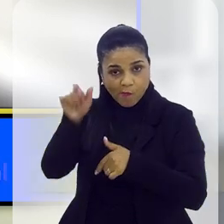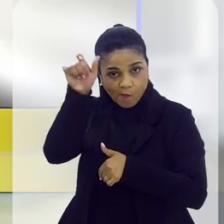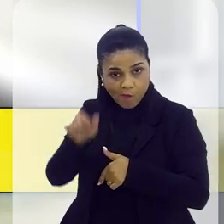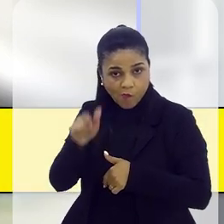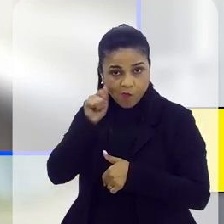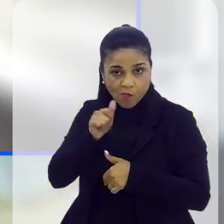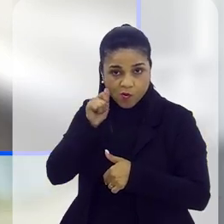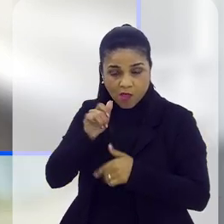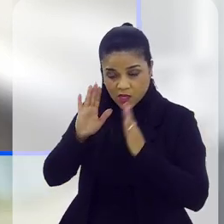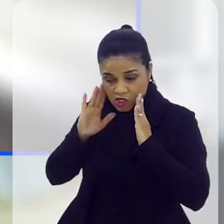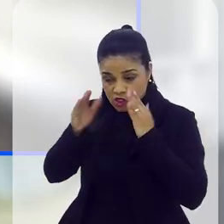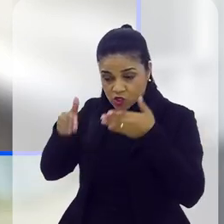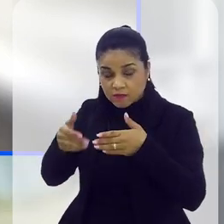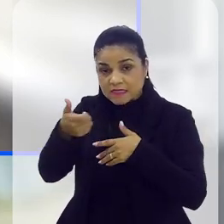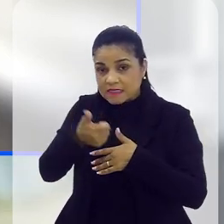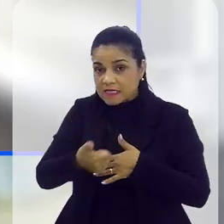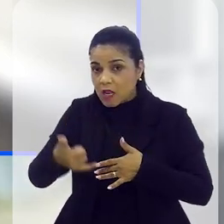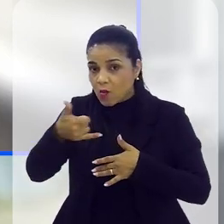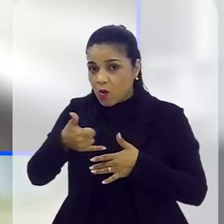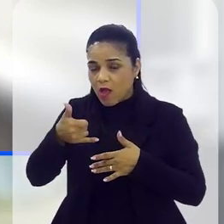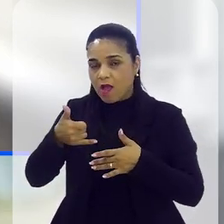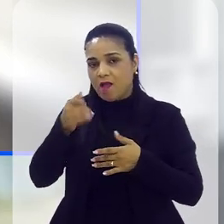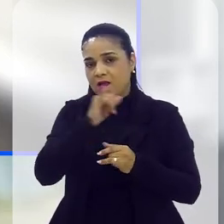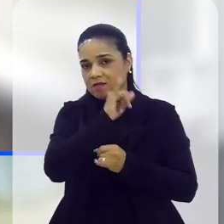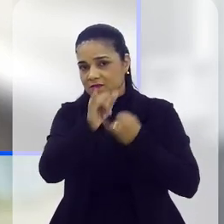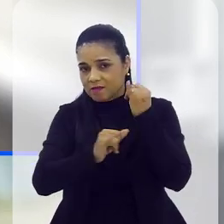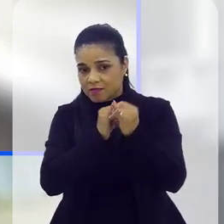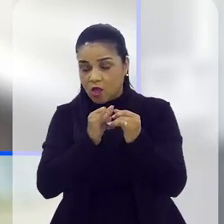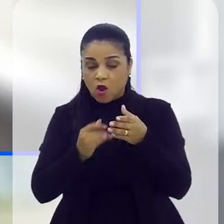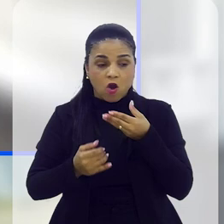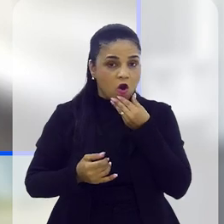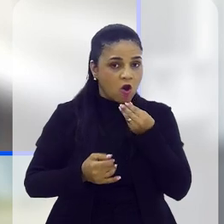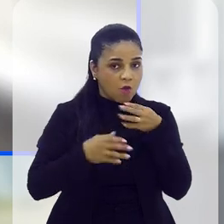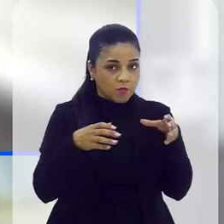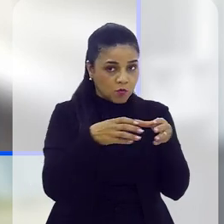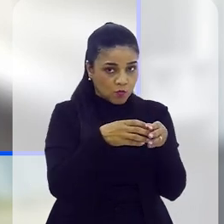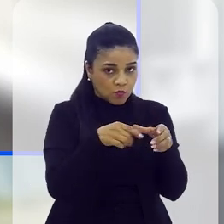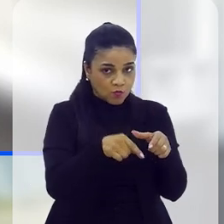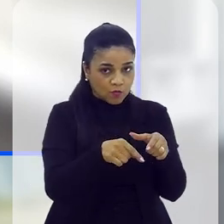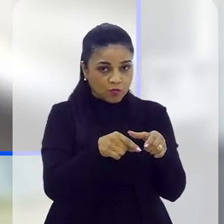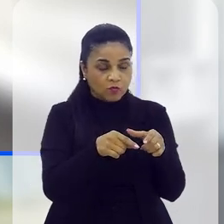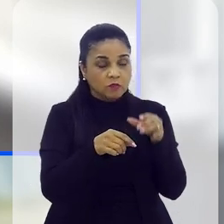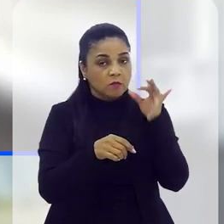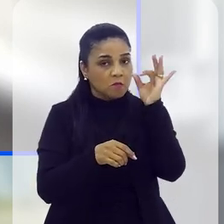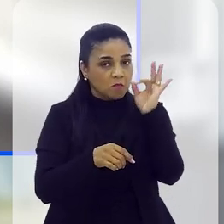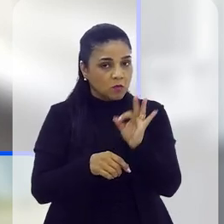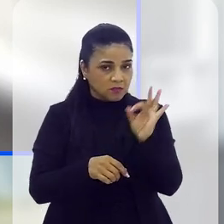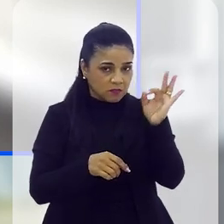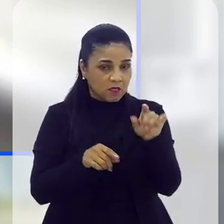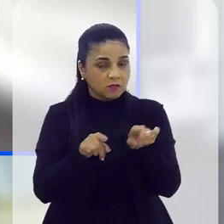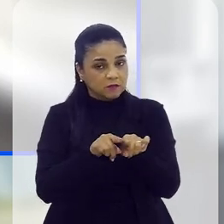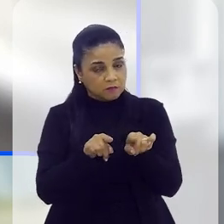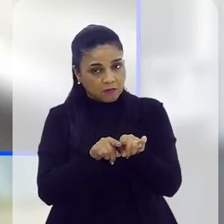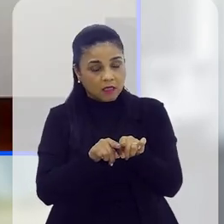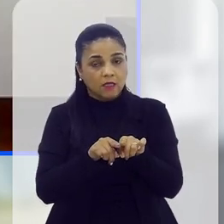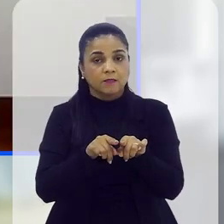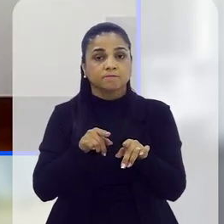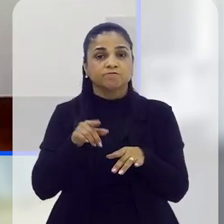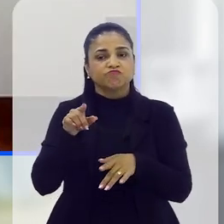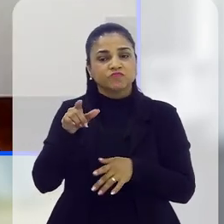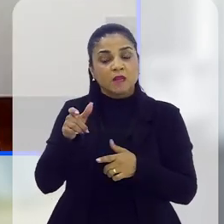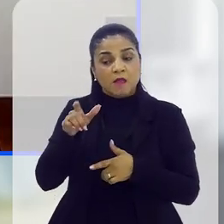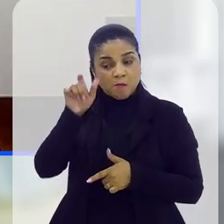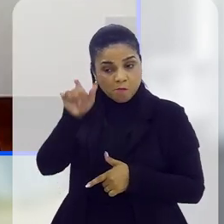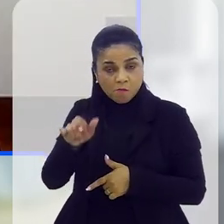68% acessam a internet exclusivamente pelo celular, e os homens também, é número que eles têm dessa porcentagem. A gente sabe da